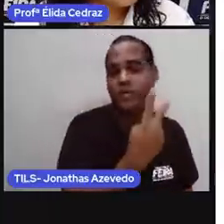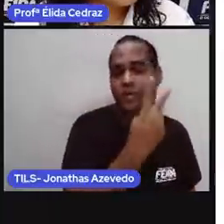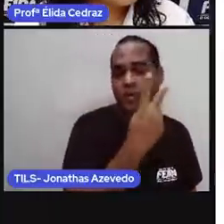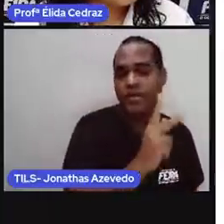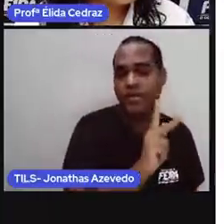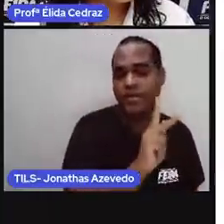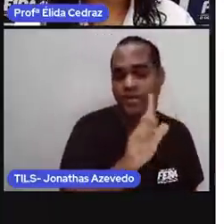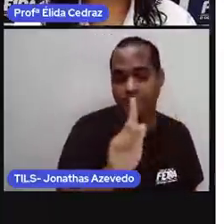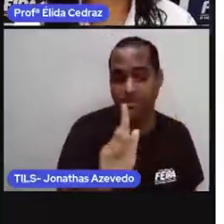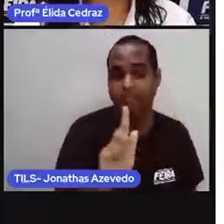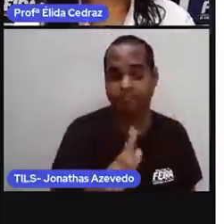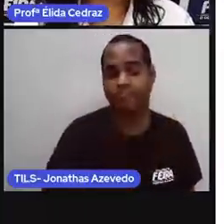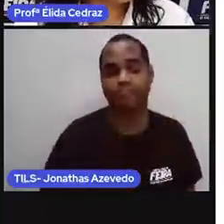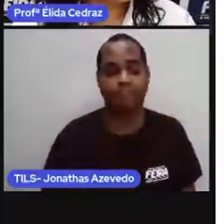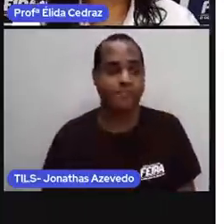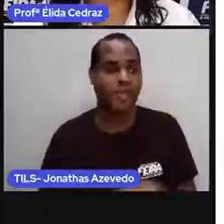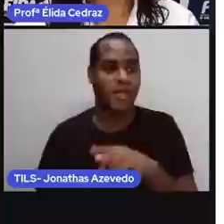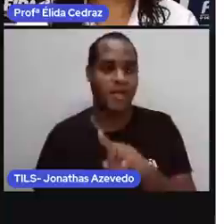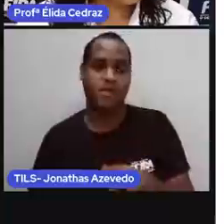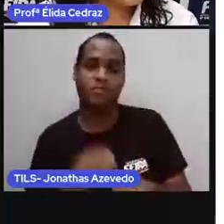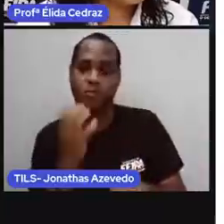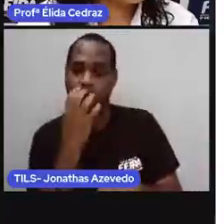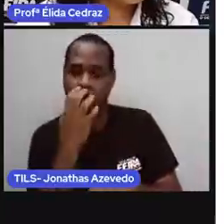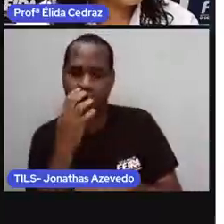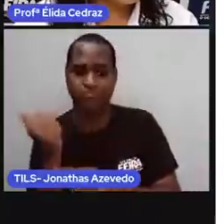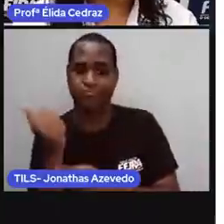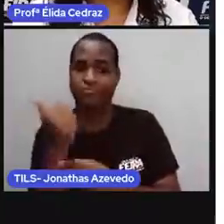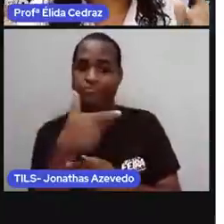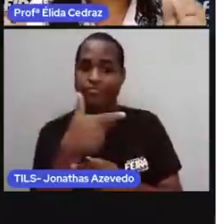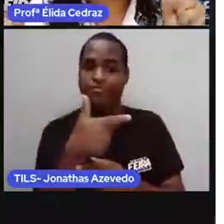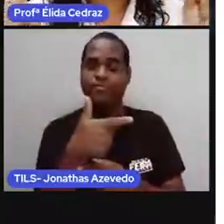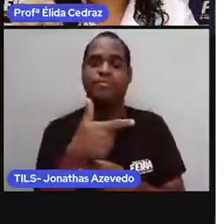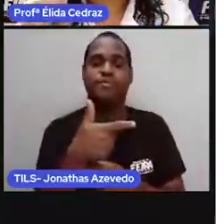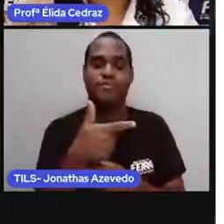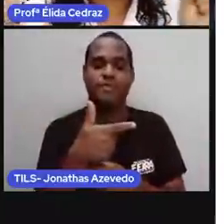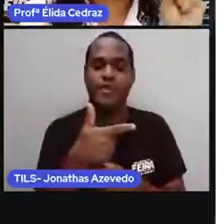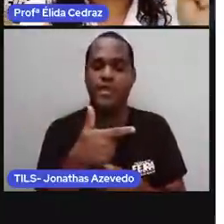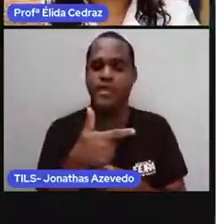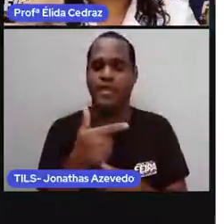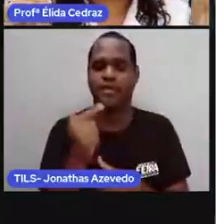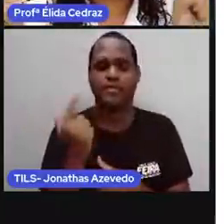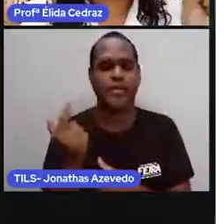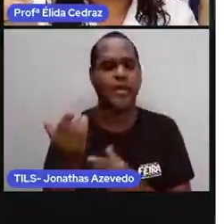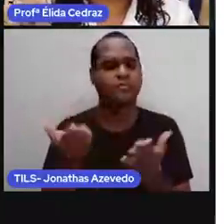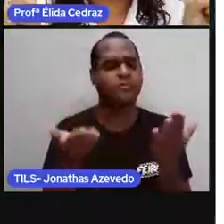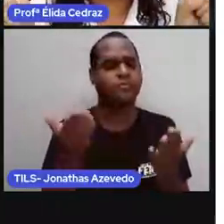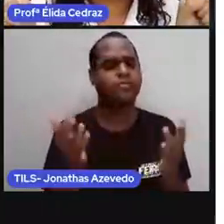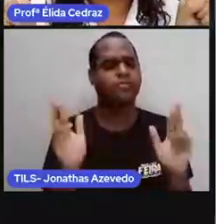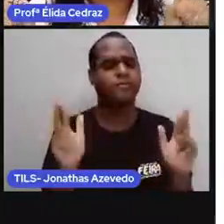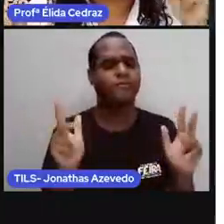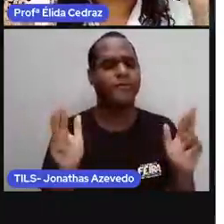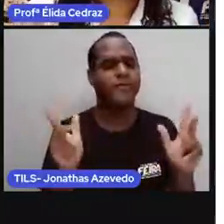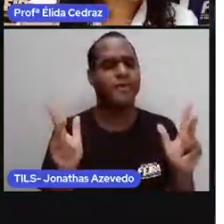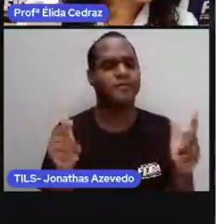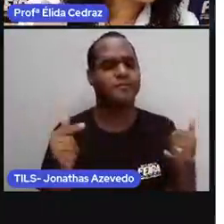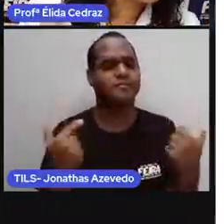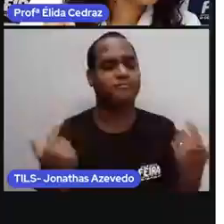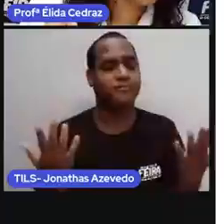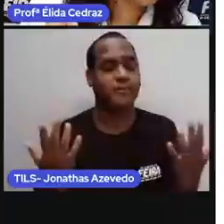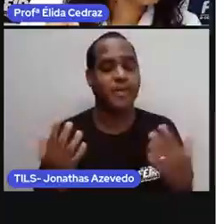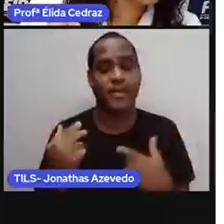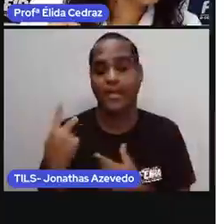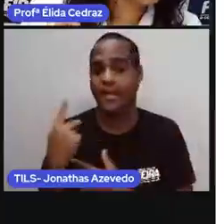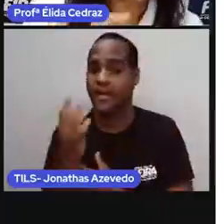quilos. O cachorro pesa mais. Mas quantos quilos tem de diferença do